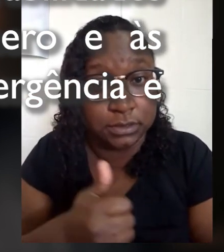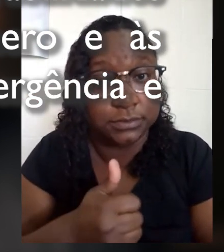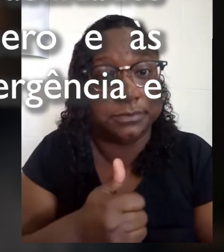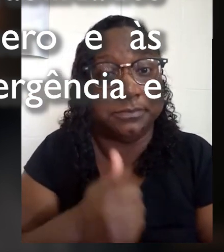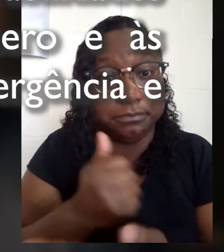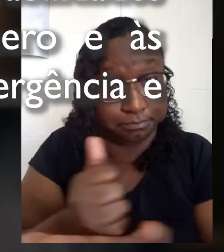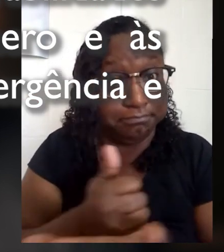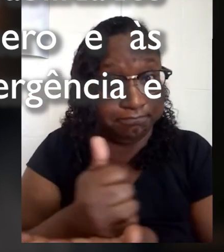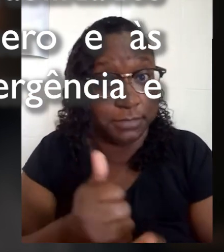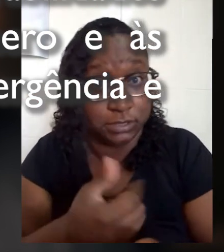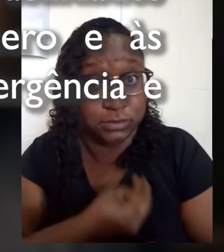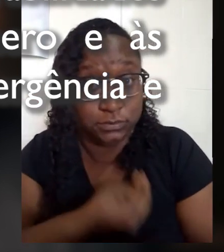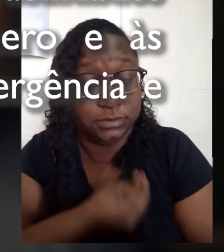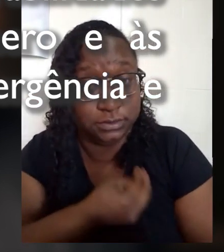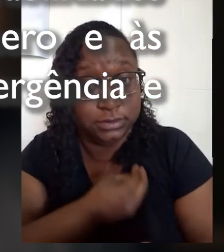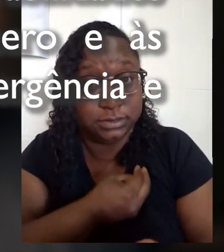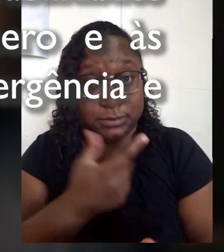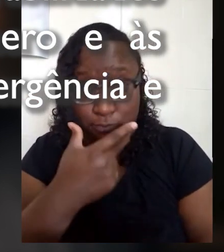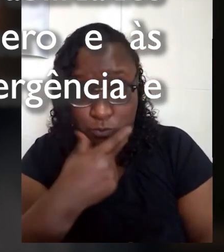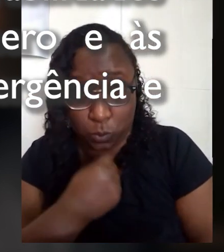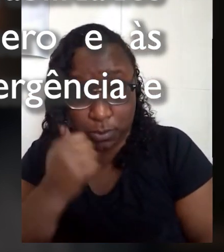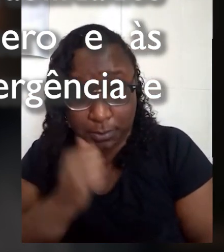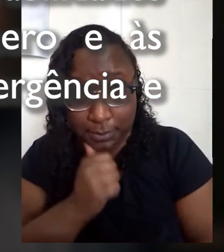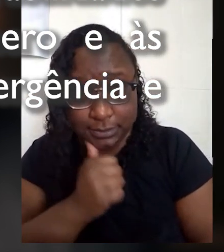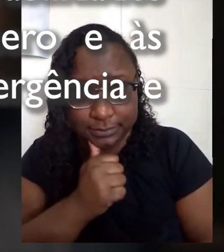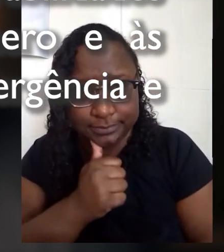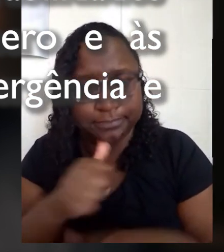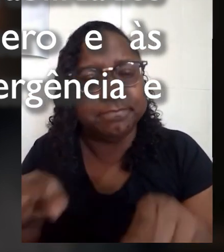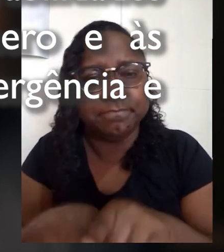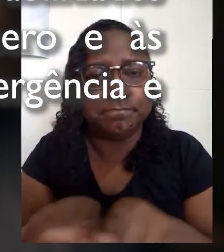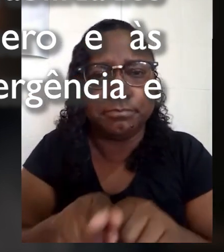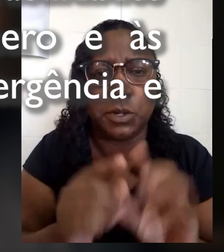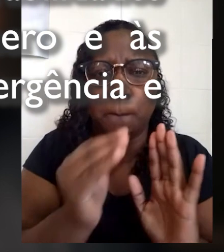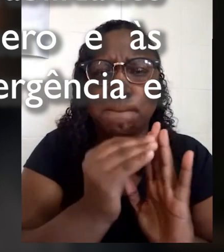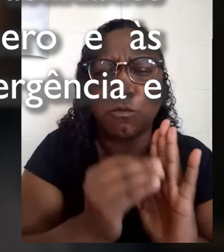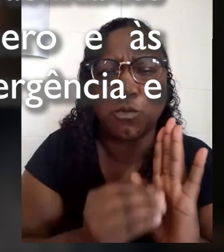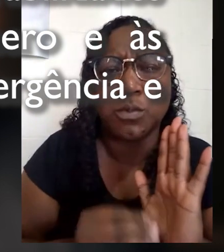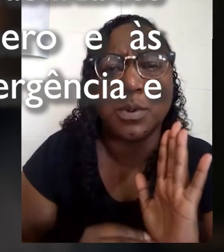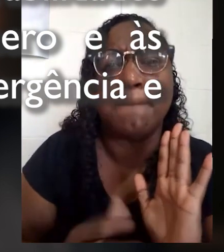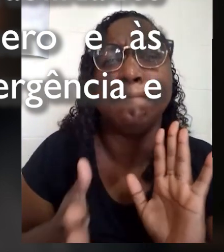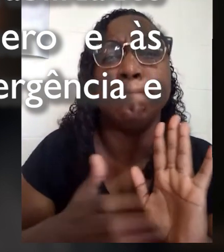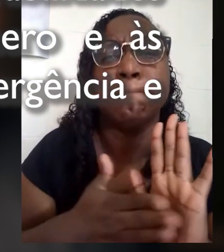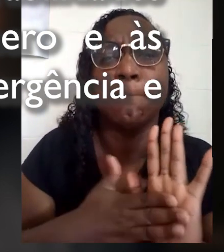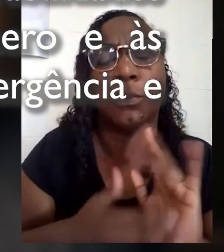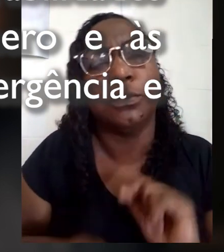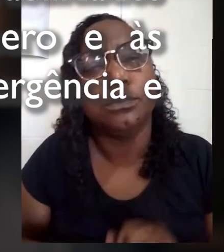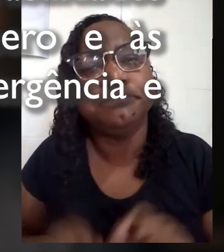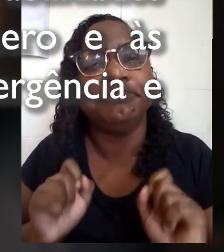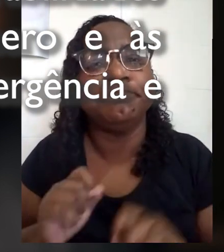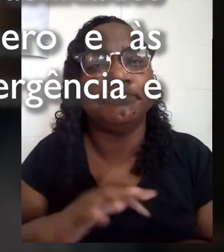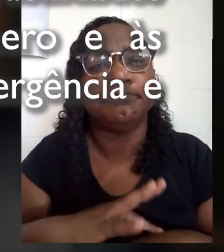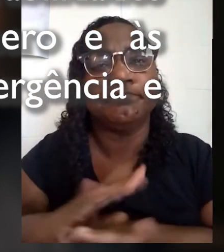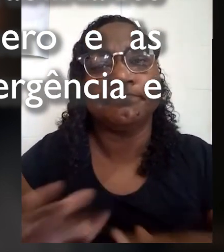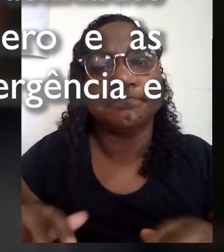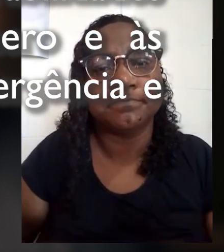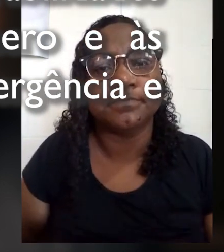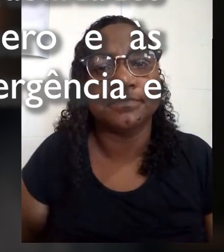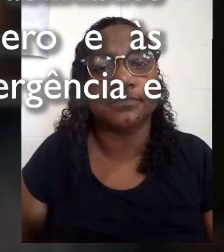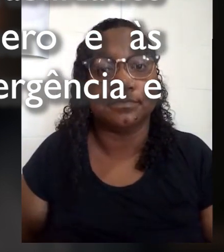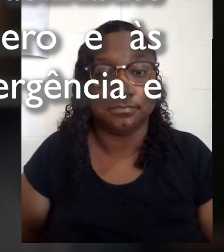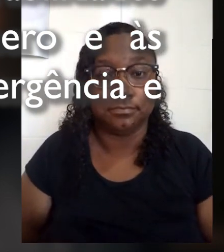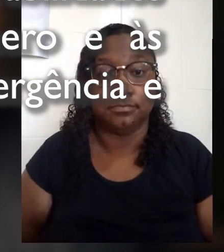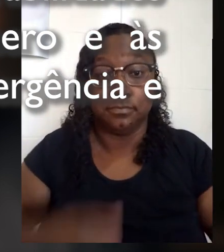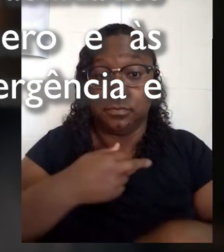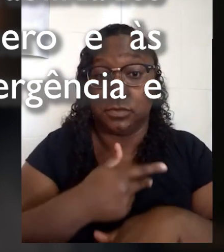tanto para homens quanto para mulheres, e criar e implementar protocolos que abordem as vulnerabilidades específicas relacionadas à